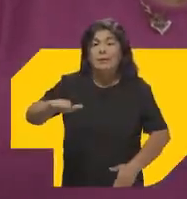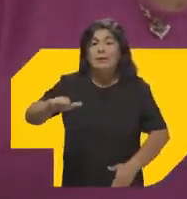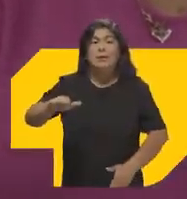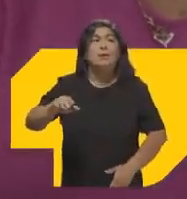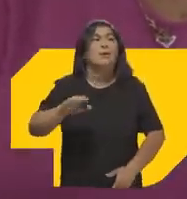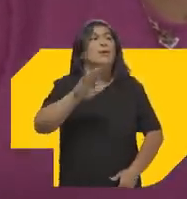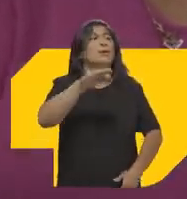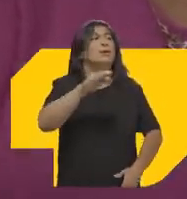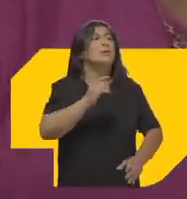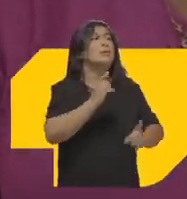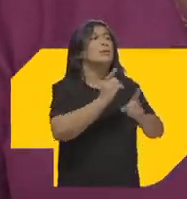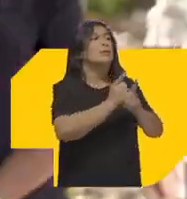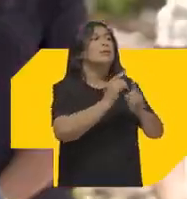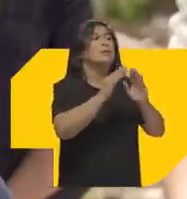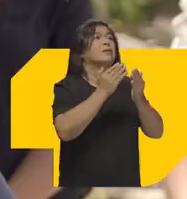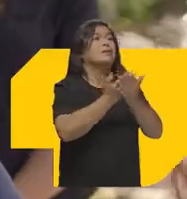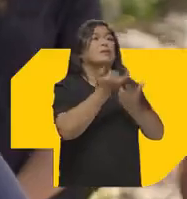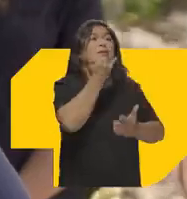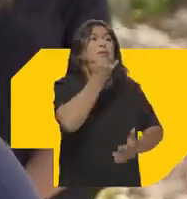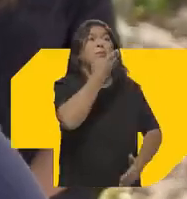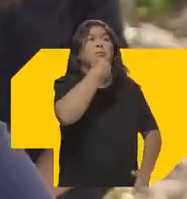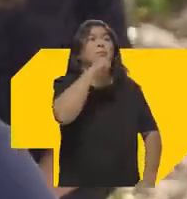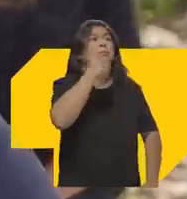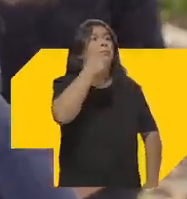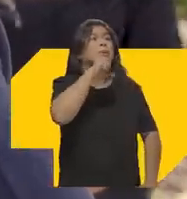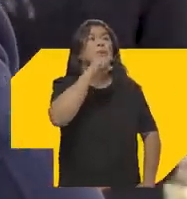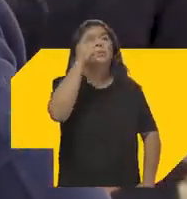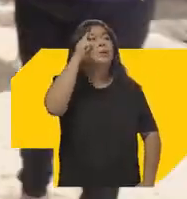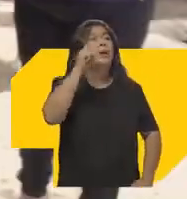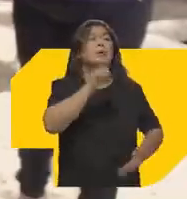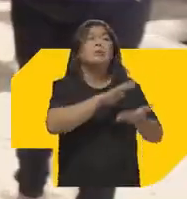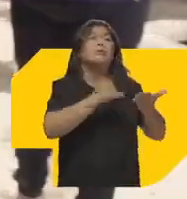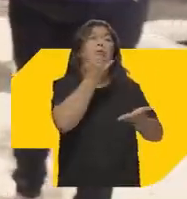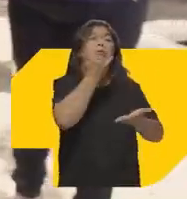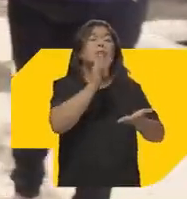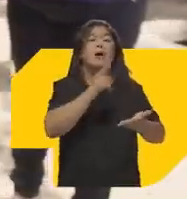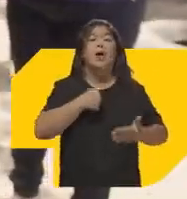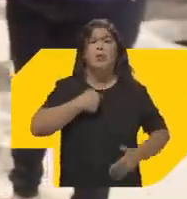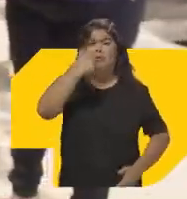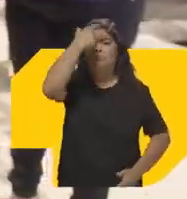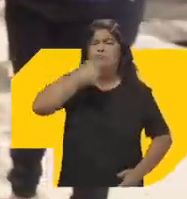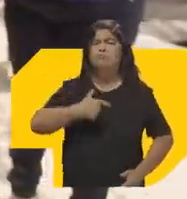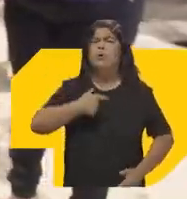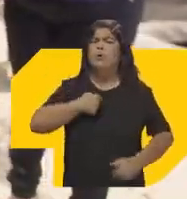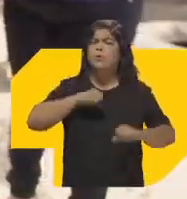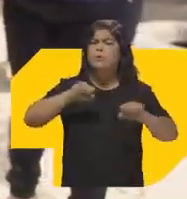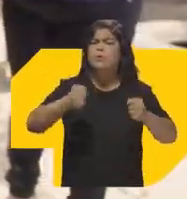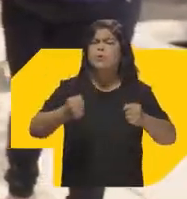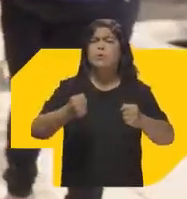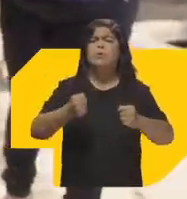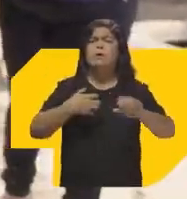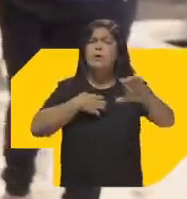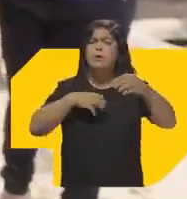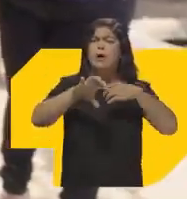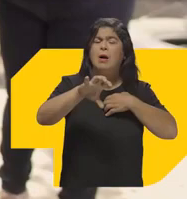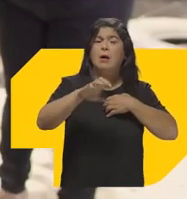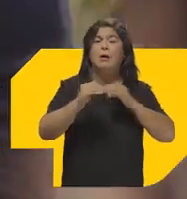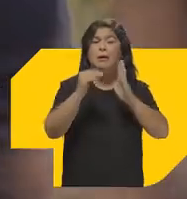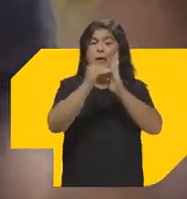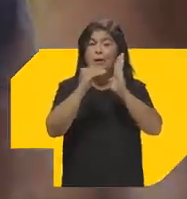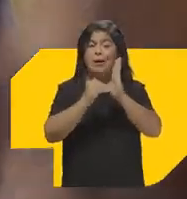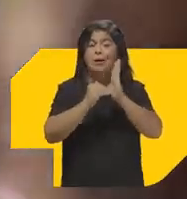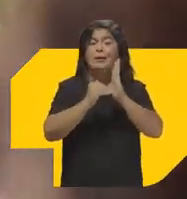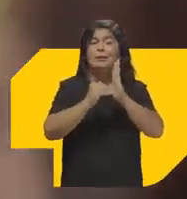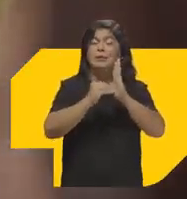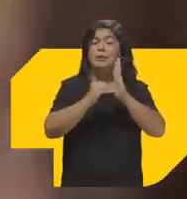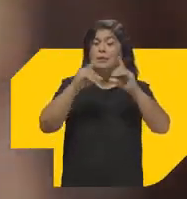escola e dizem assim Eu não fiz minha tarefa Porque minha mãe e meu pai não sabem ler A educação como um todo está na minha alma No meu mandato na